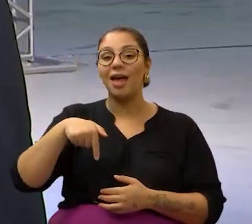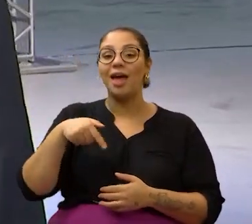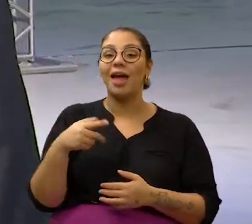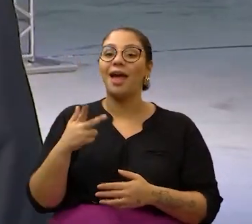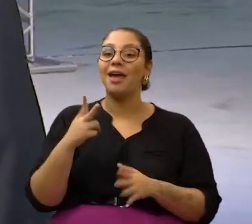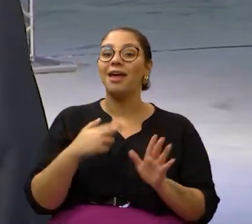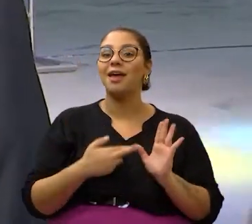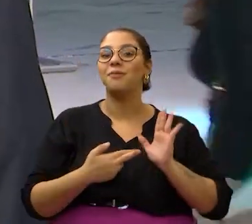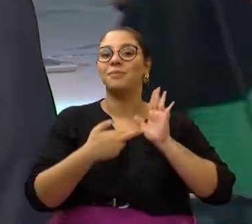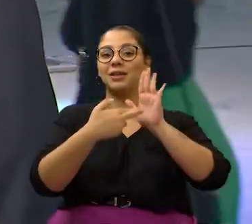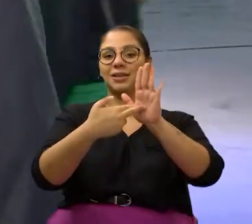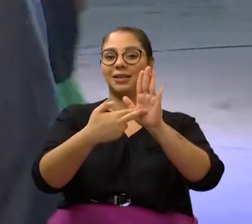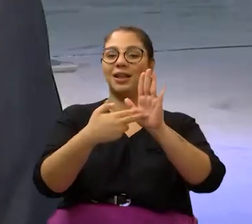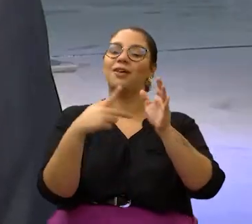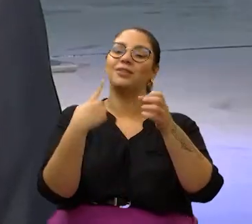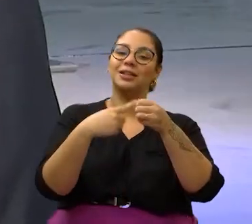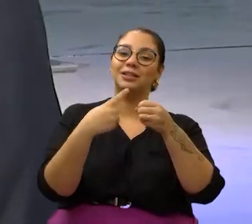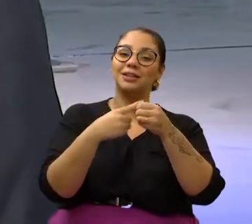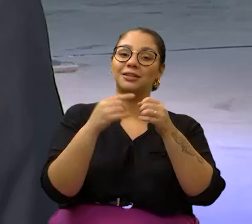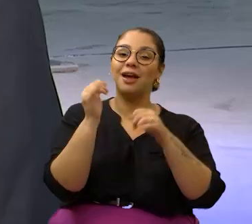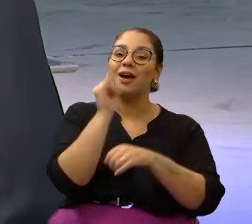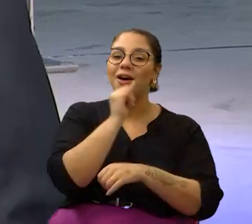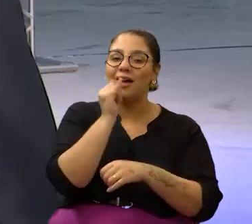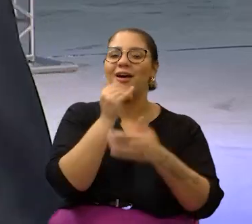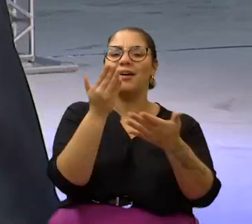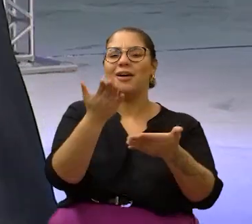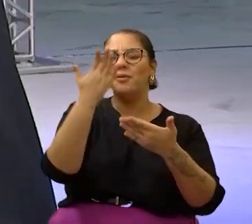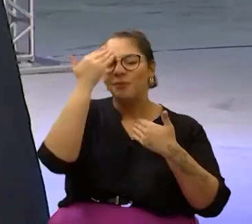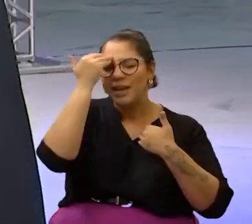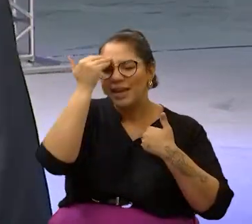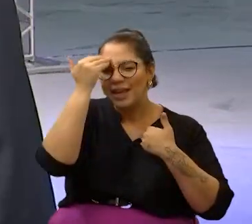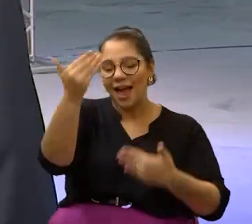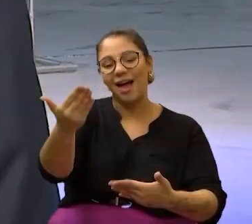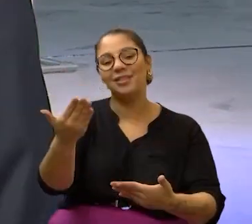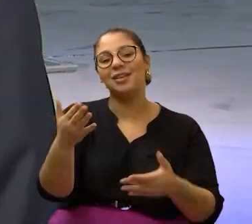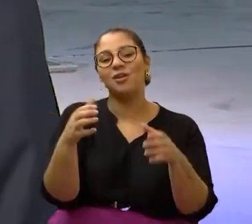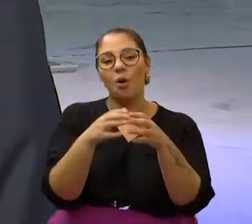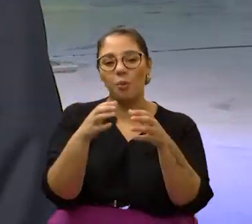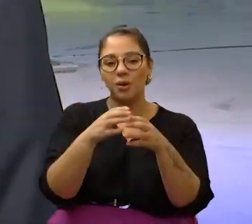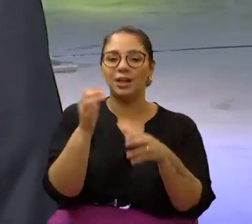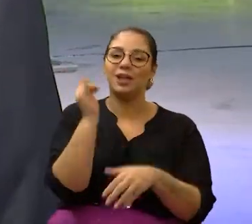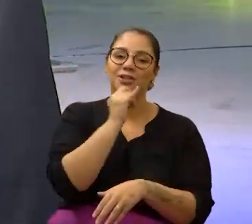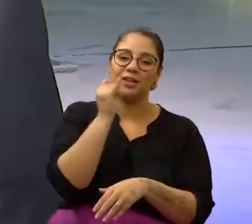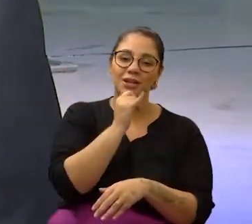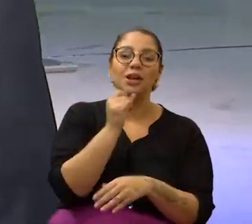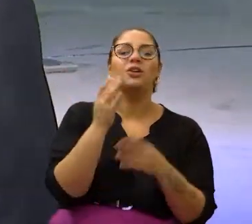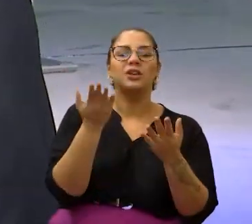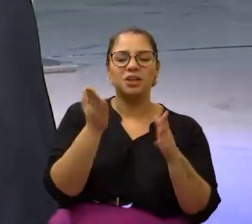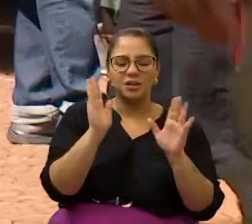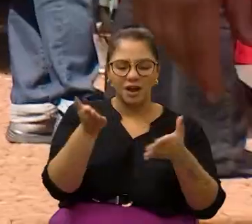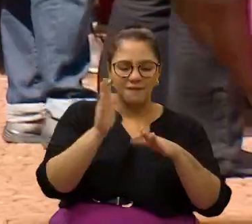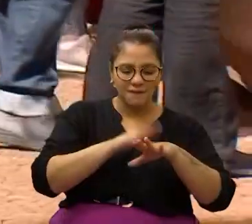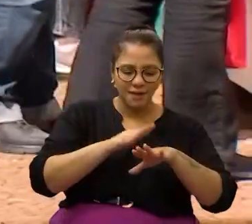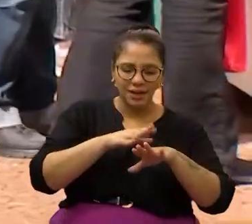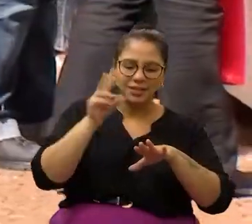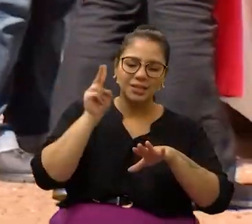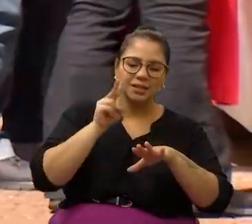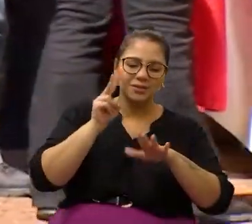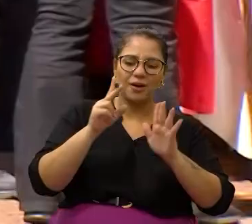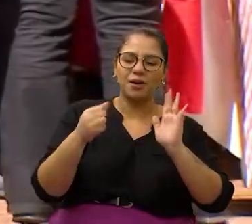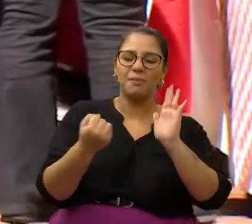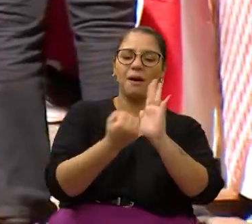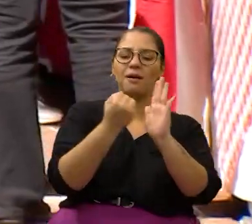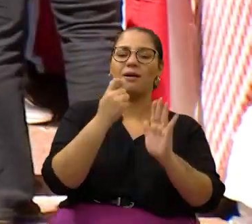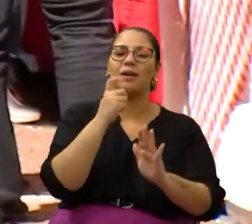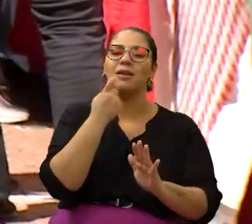porta-voz da cidade, dizendo à comunidade italiana muito obrigado por tudo que os italianos fizeram na história de